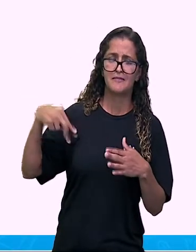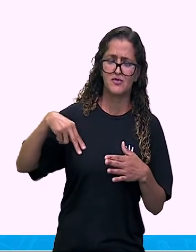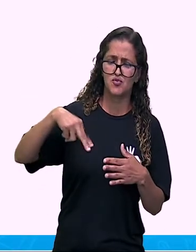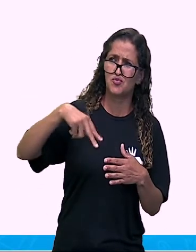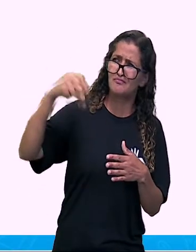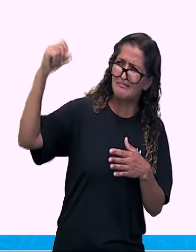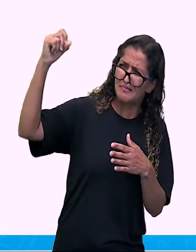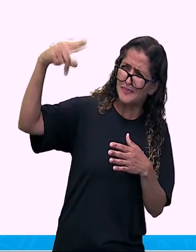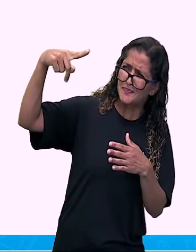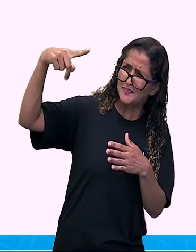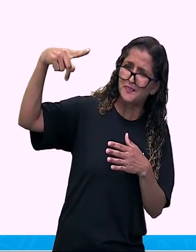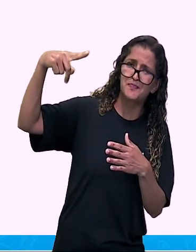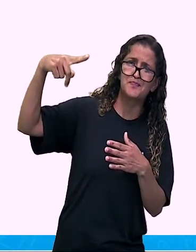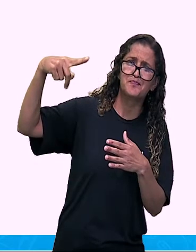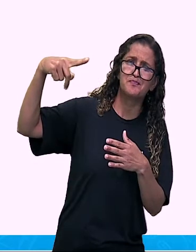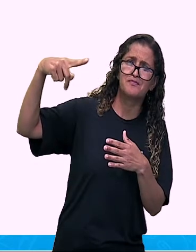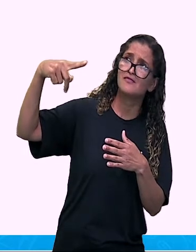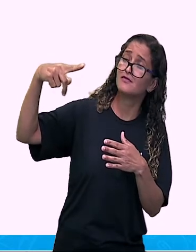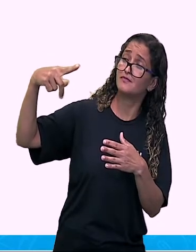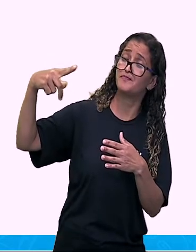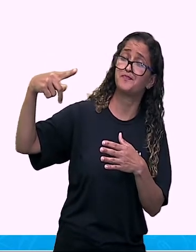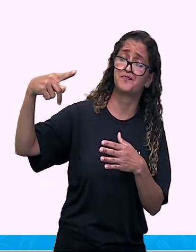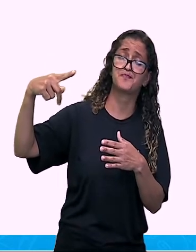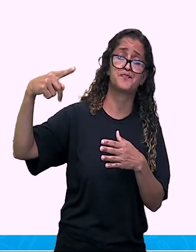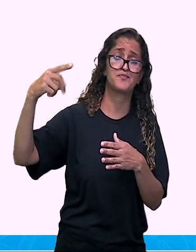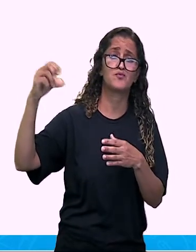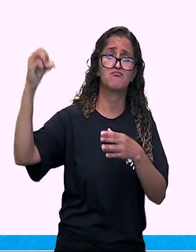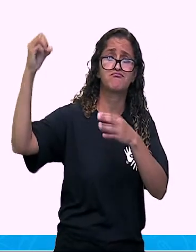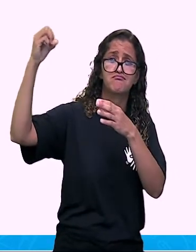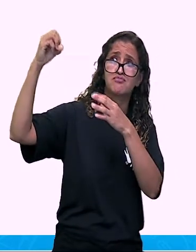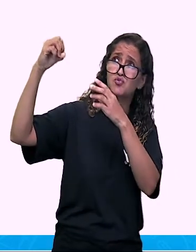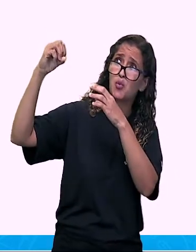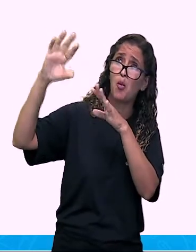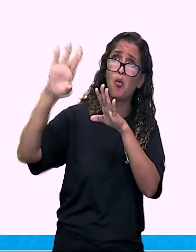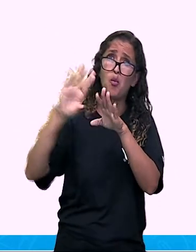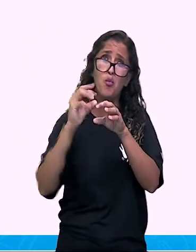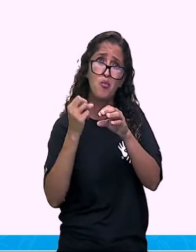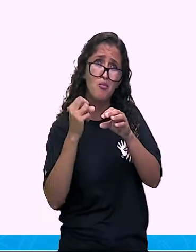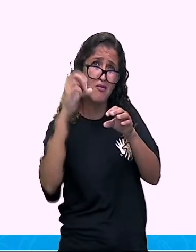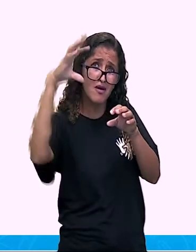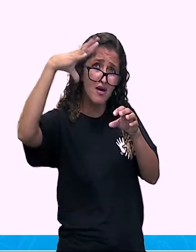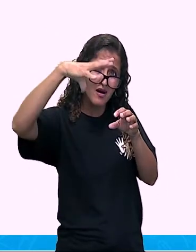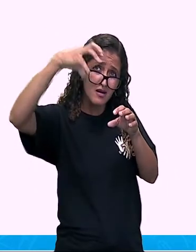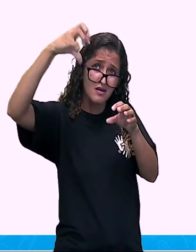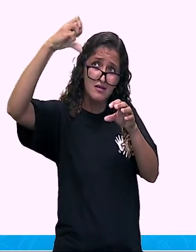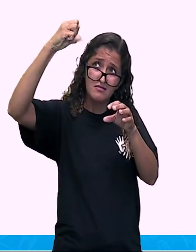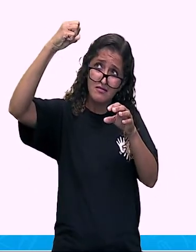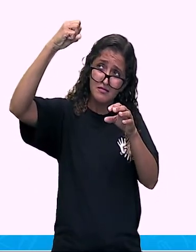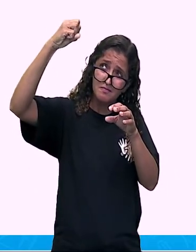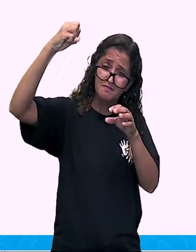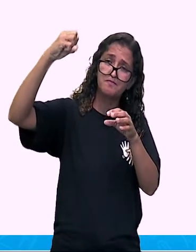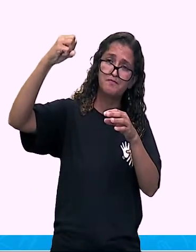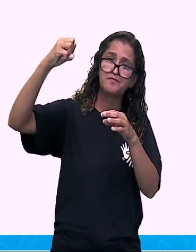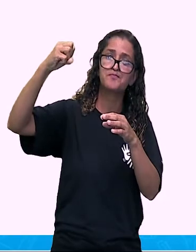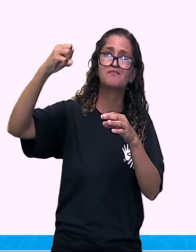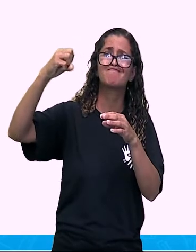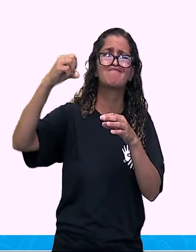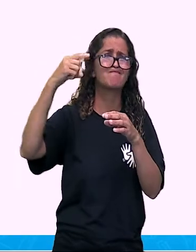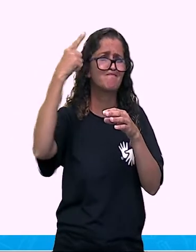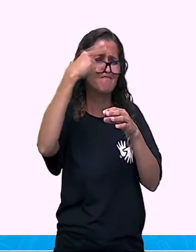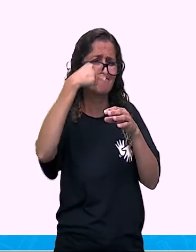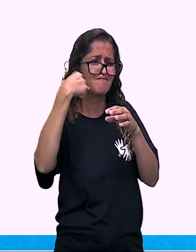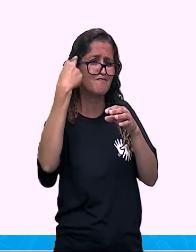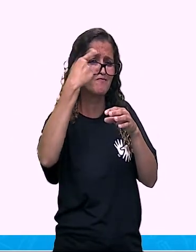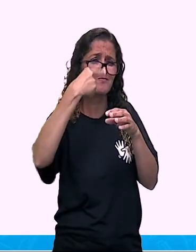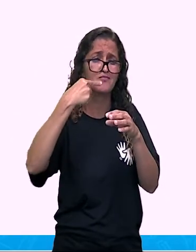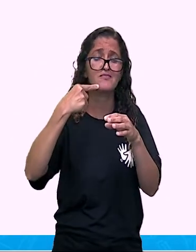Se você colocar uma luz forte pra incidir sobre os seus olhos,